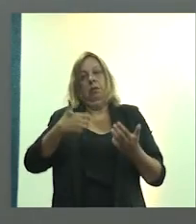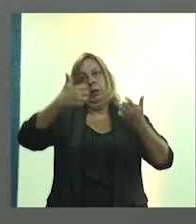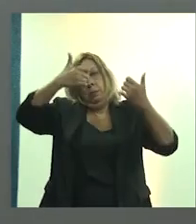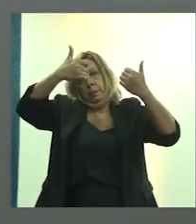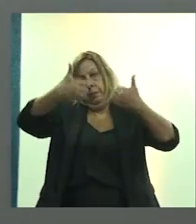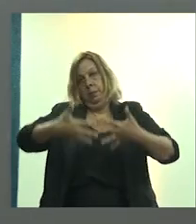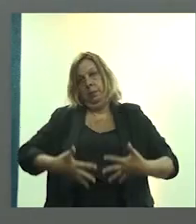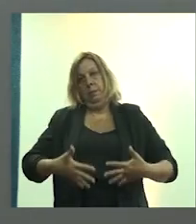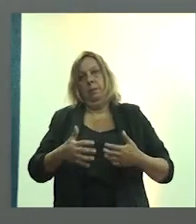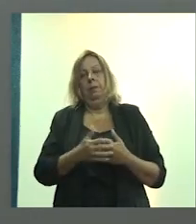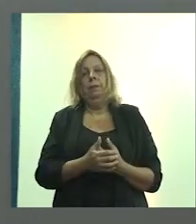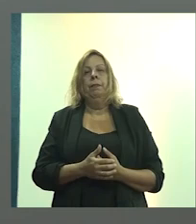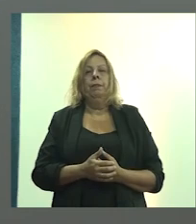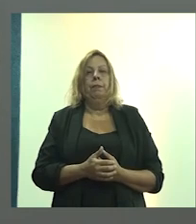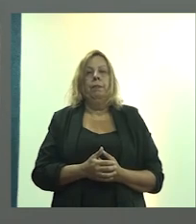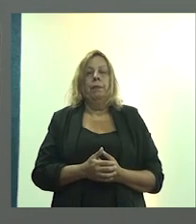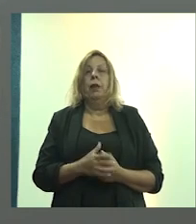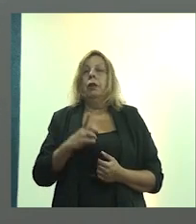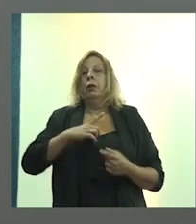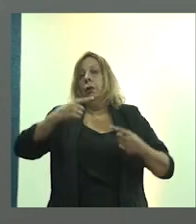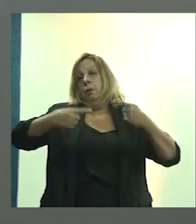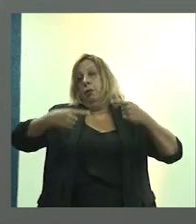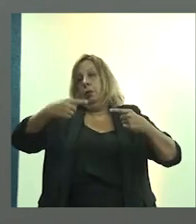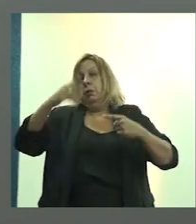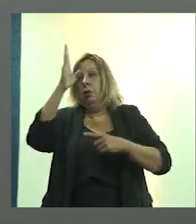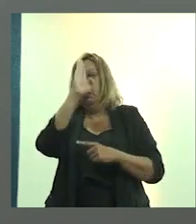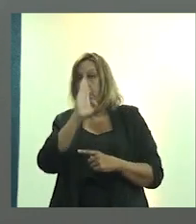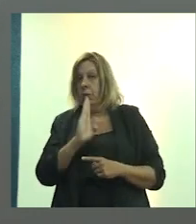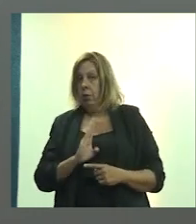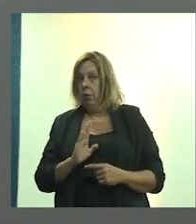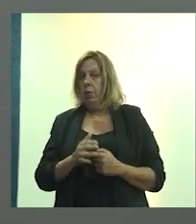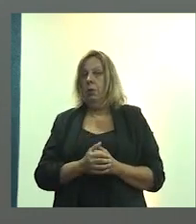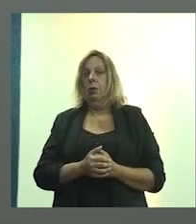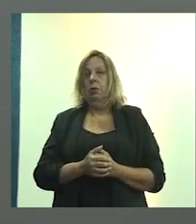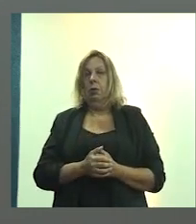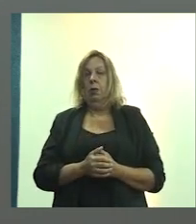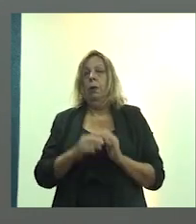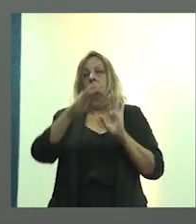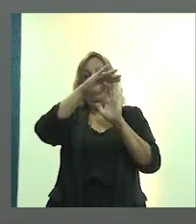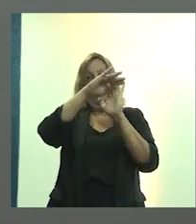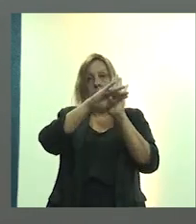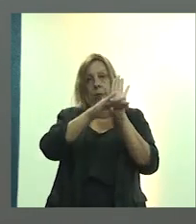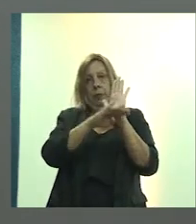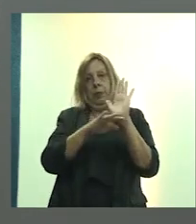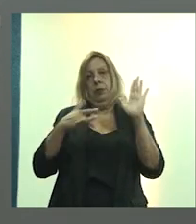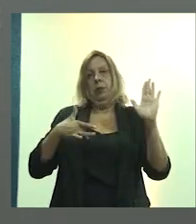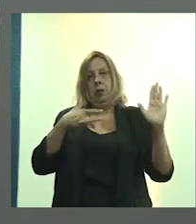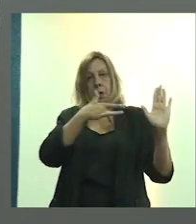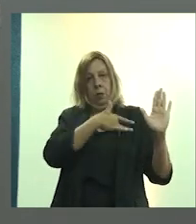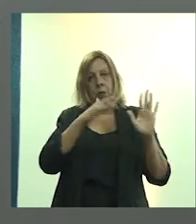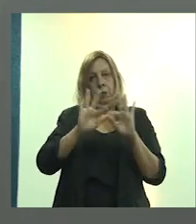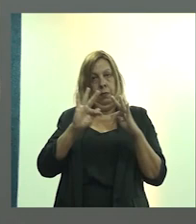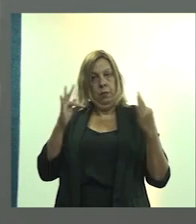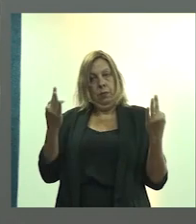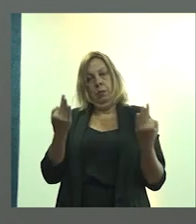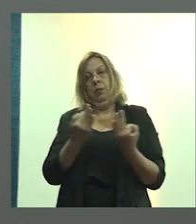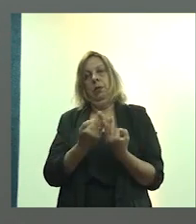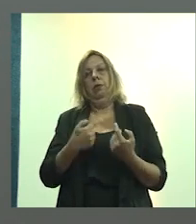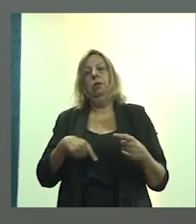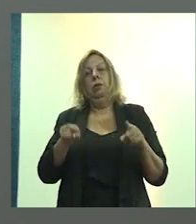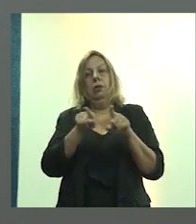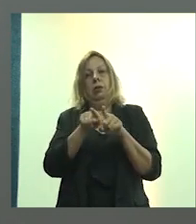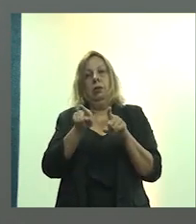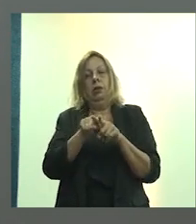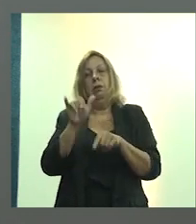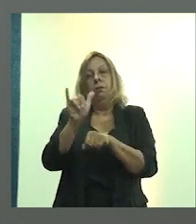Nós temos, na Política Nacional de Atenção Básica, os programas de saúde da família. Então, a